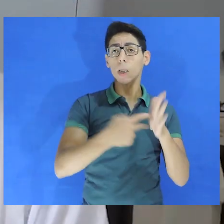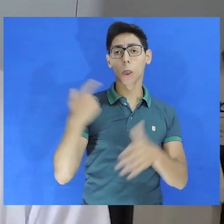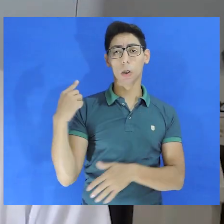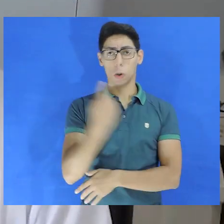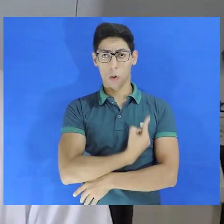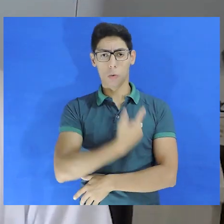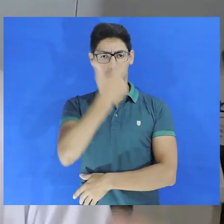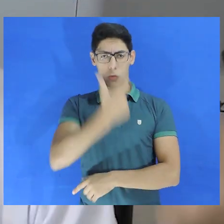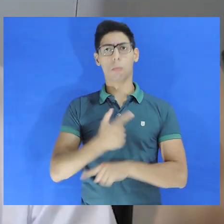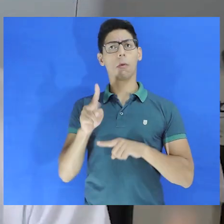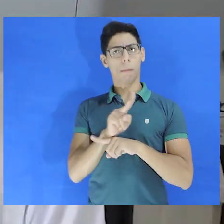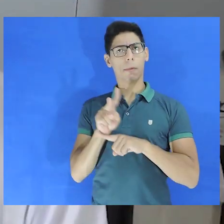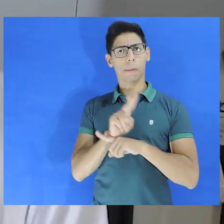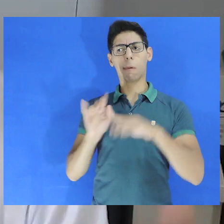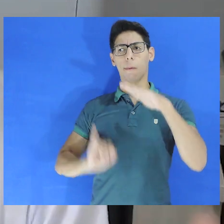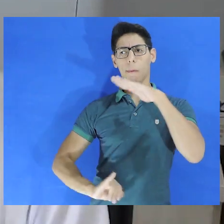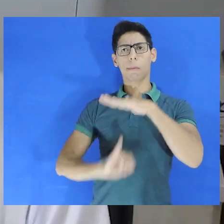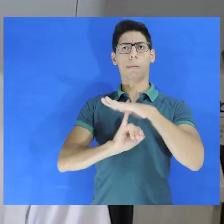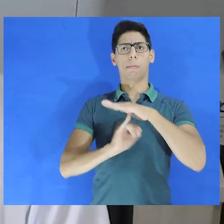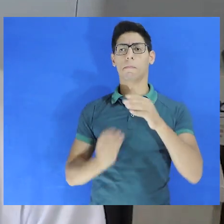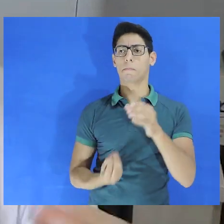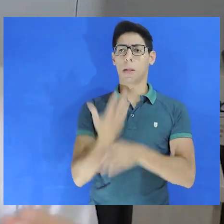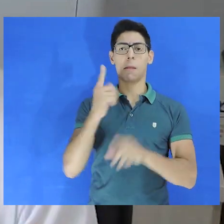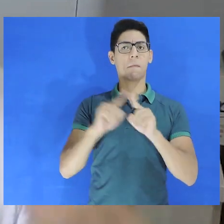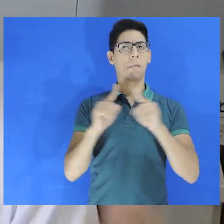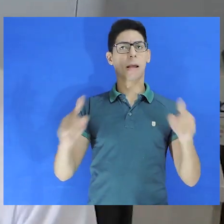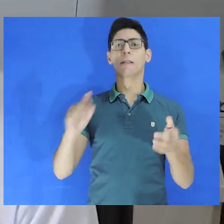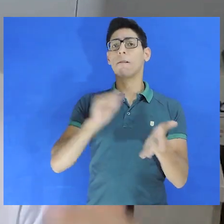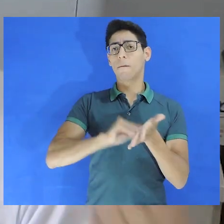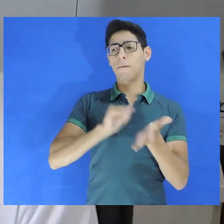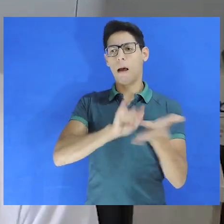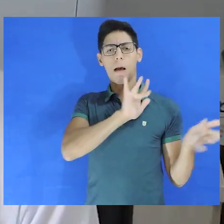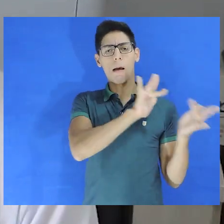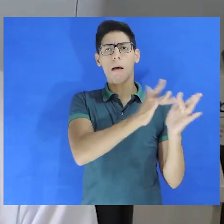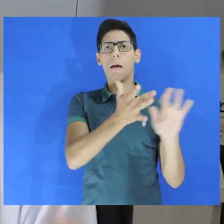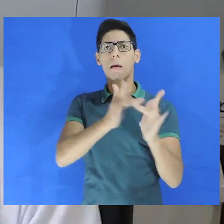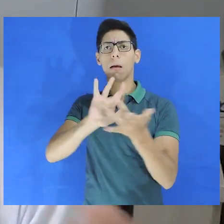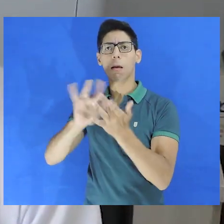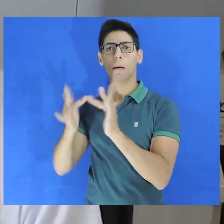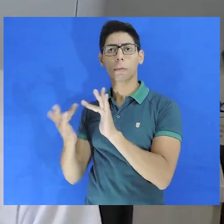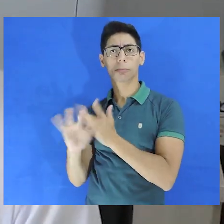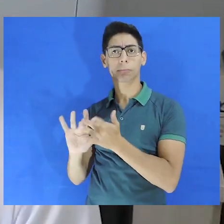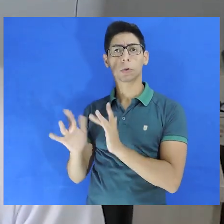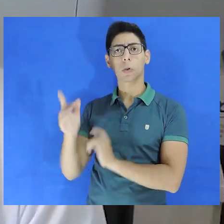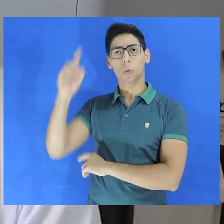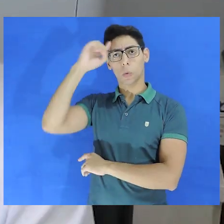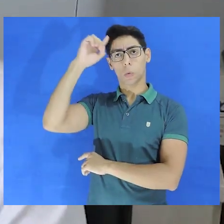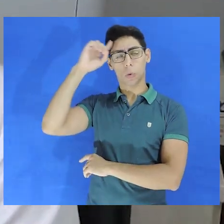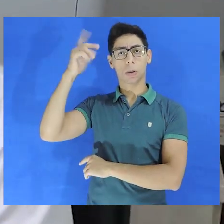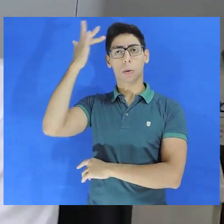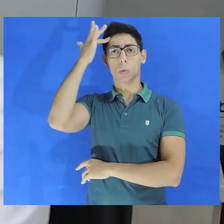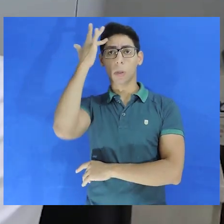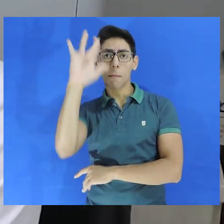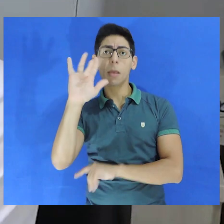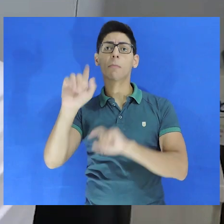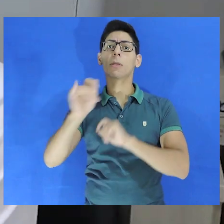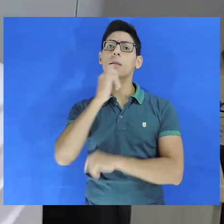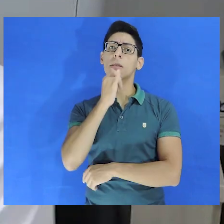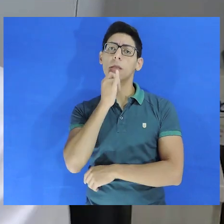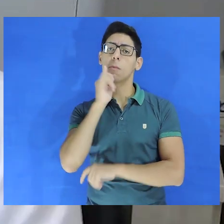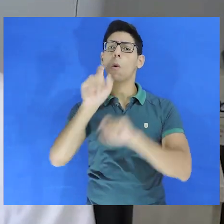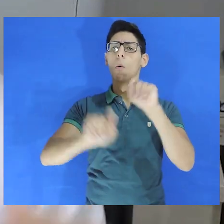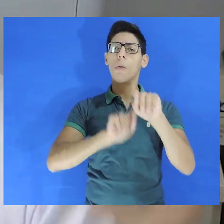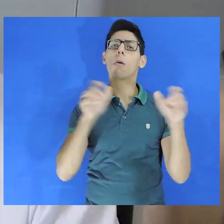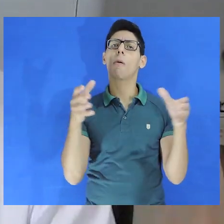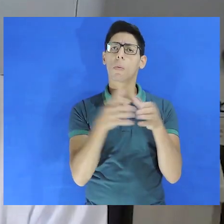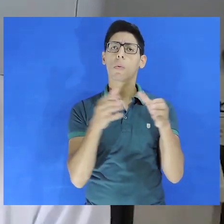defendemos, somos a instituição criada para isso, mas nós não temos esse contato diário. Nós não sabemos, então, o que, por exemplo, a população trans